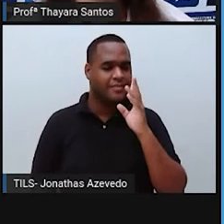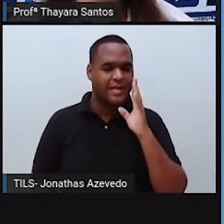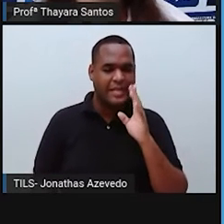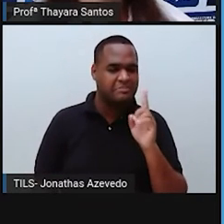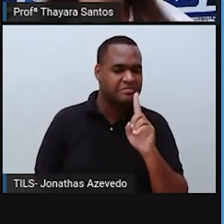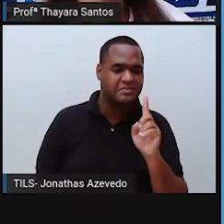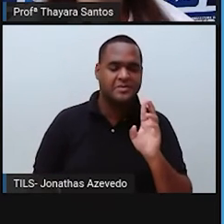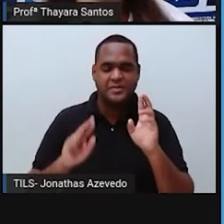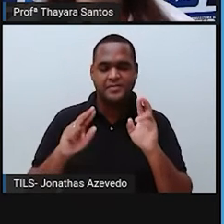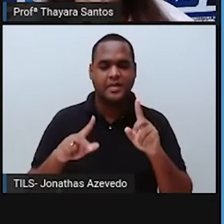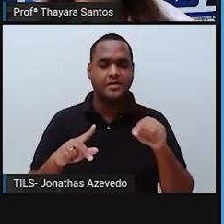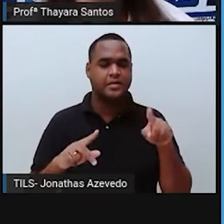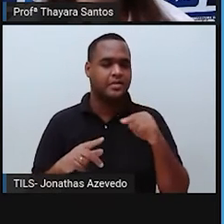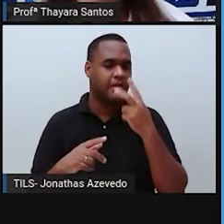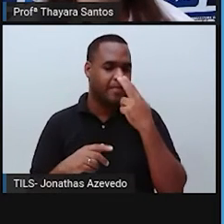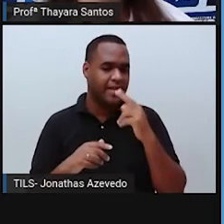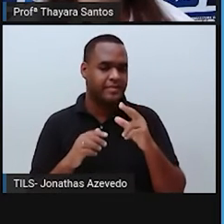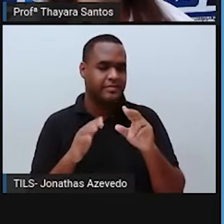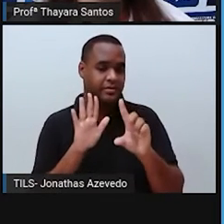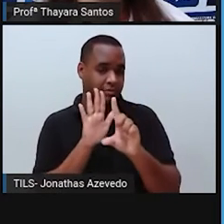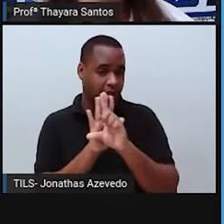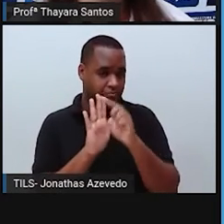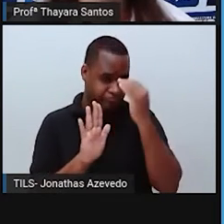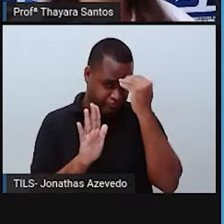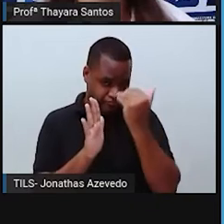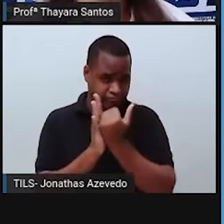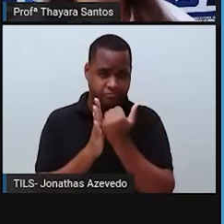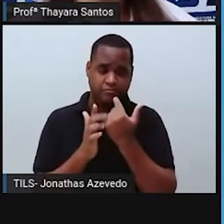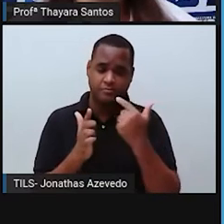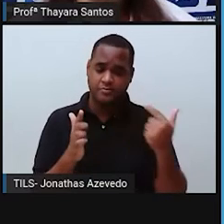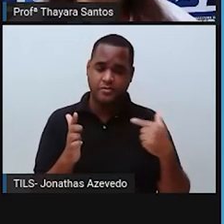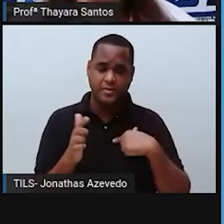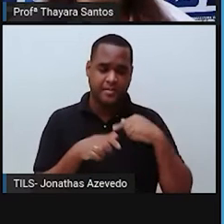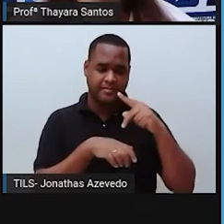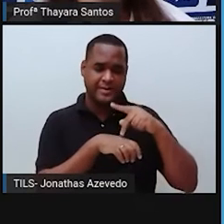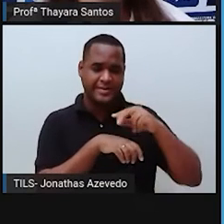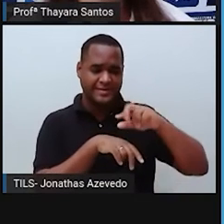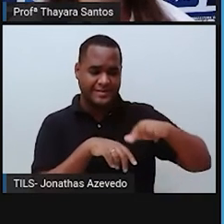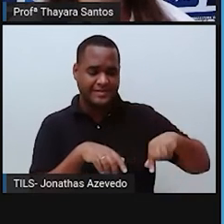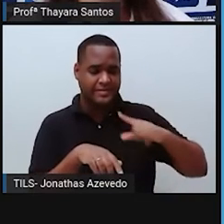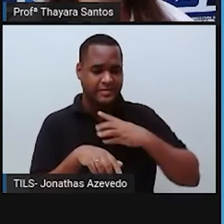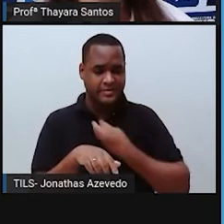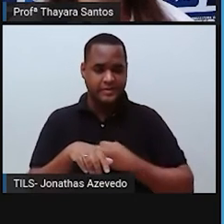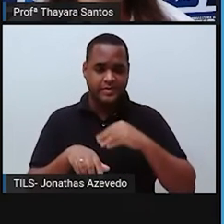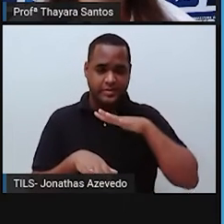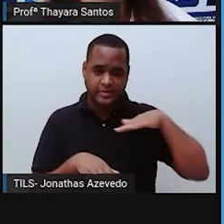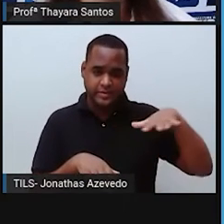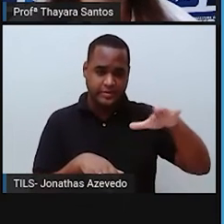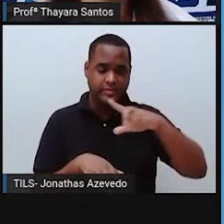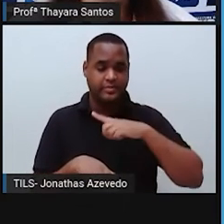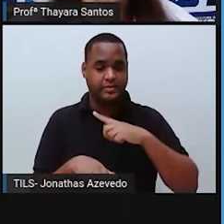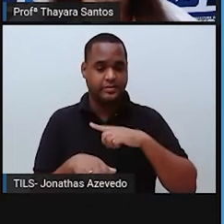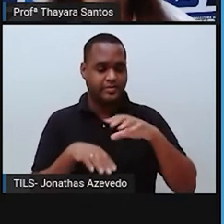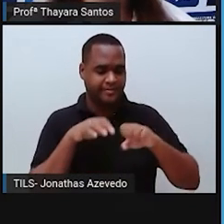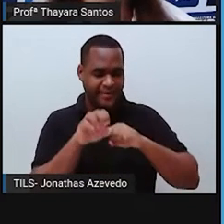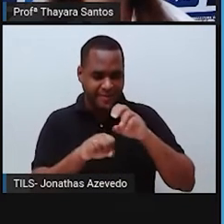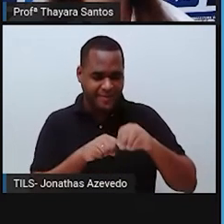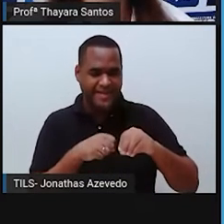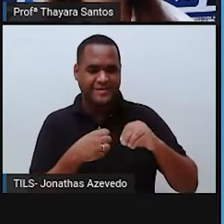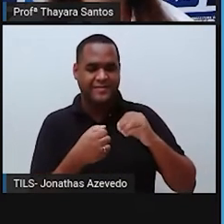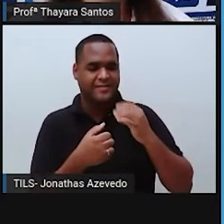nenhuma legislação ambiental, que estão lá, céu aberto, só degradando o ambiente. Então, para a extração de recurso mineral,